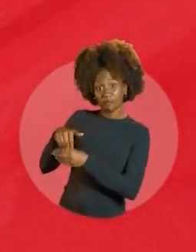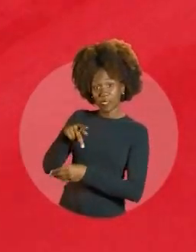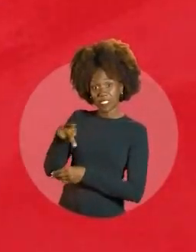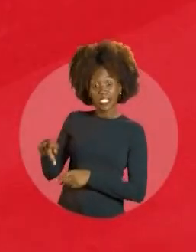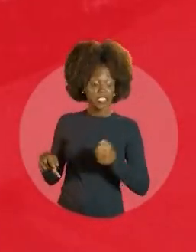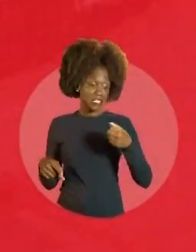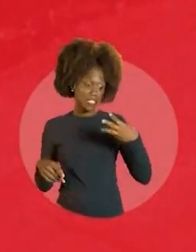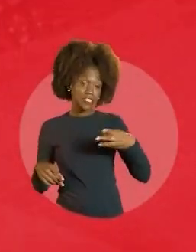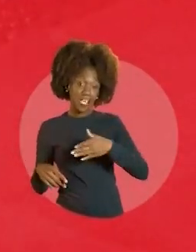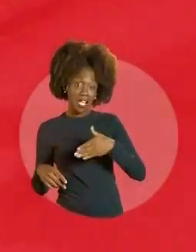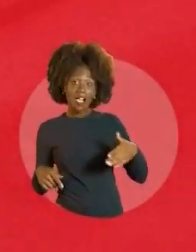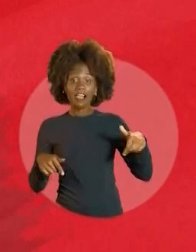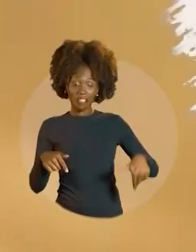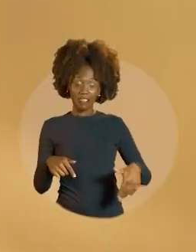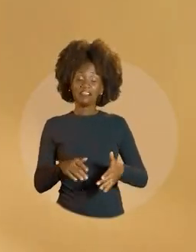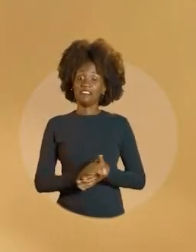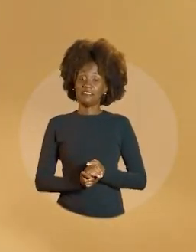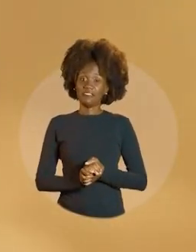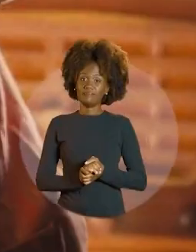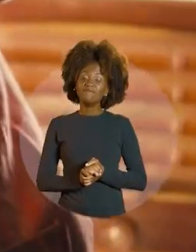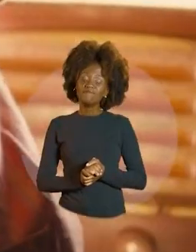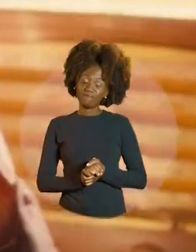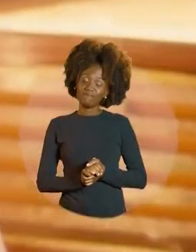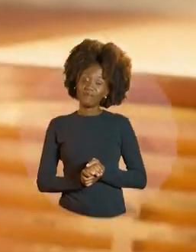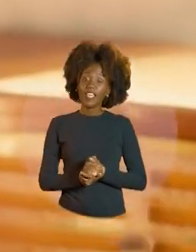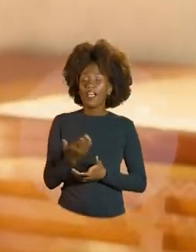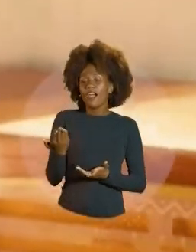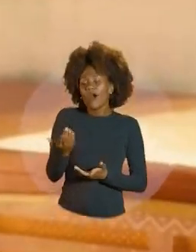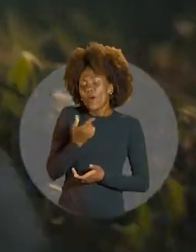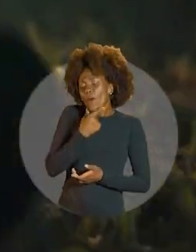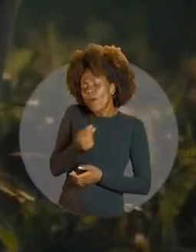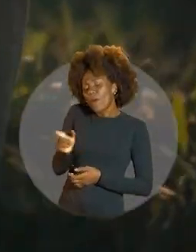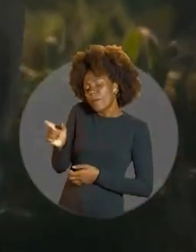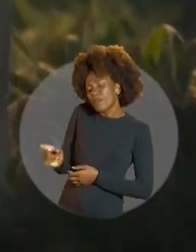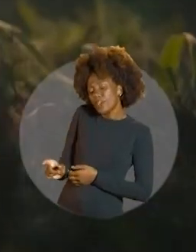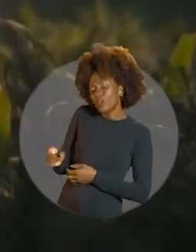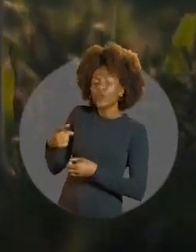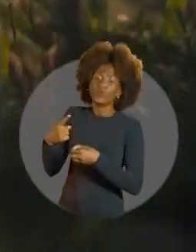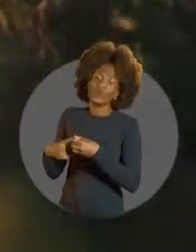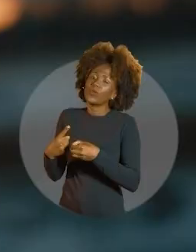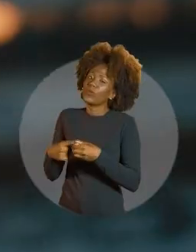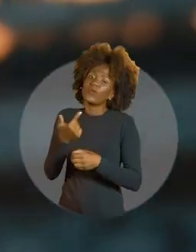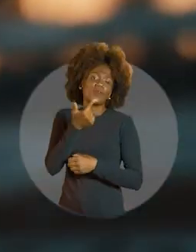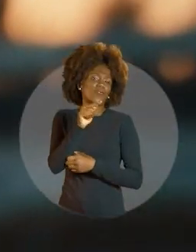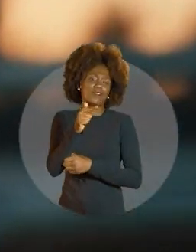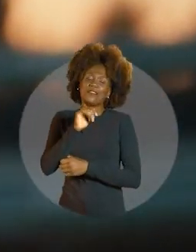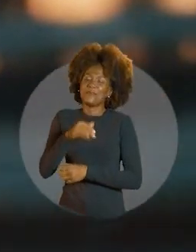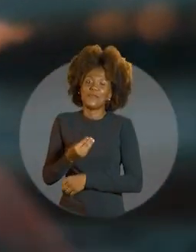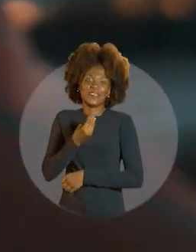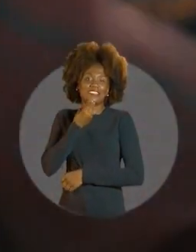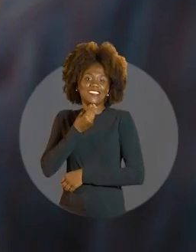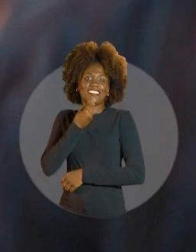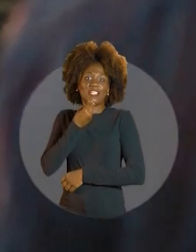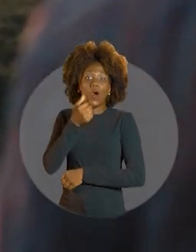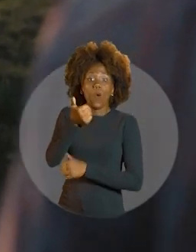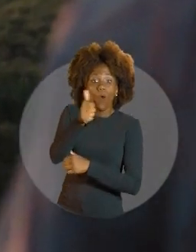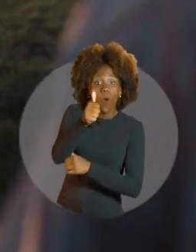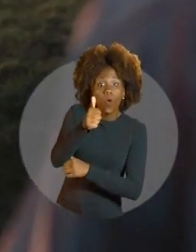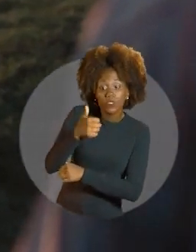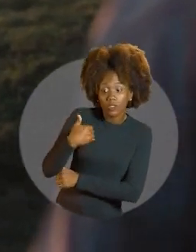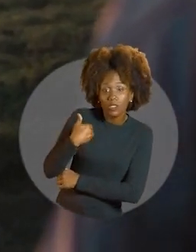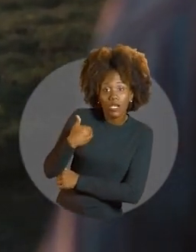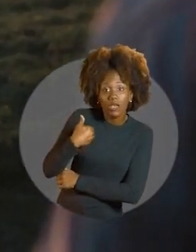é 13 cá. Era para ser mais um menino do interior sem oportunidades. Mas aos 11 anos,